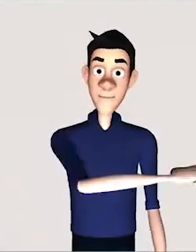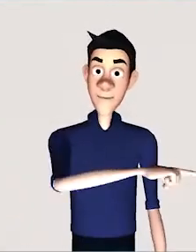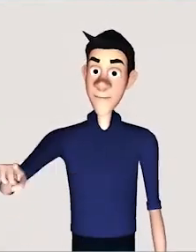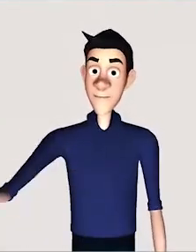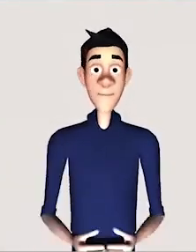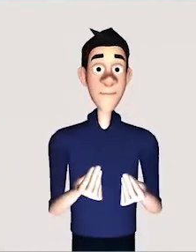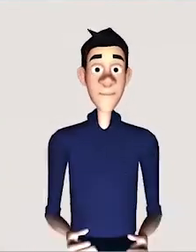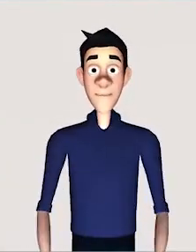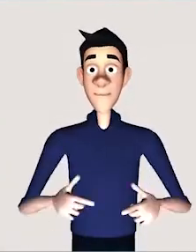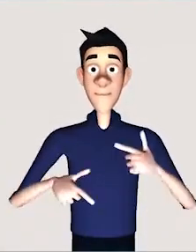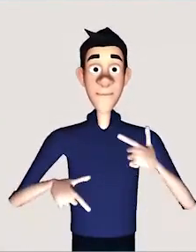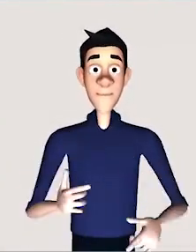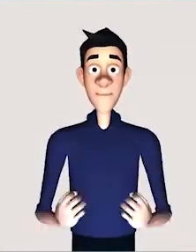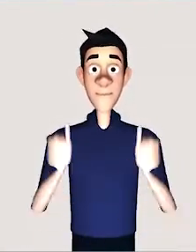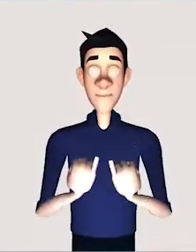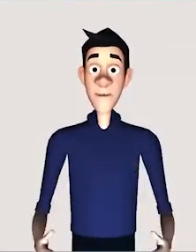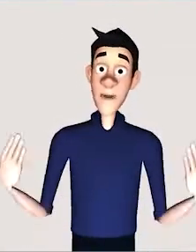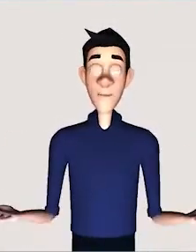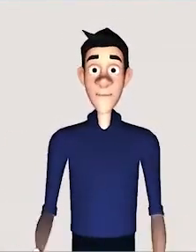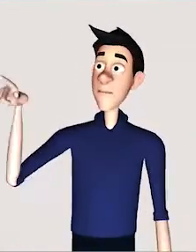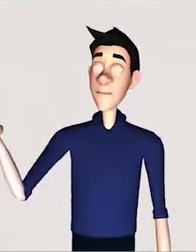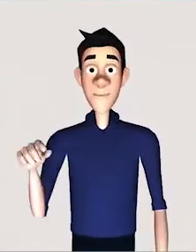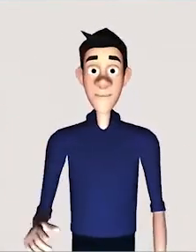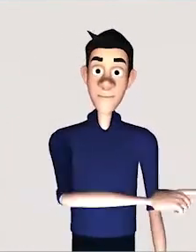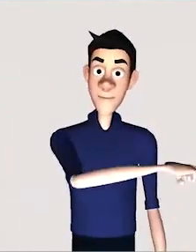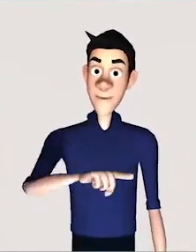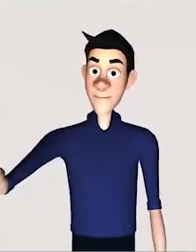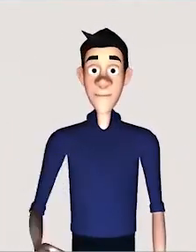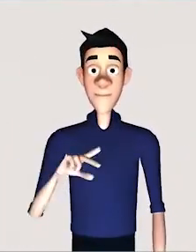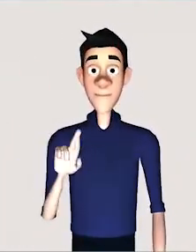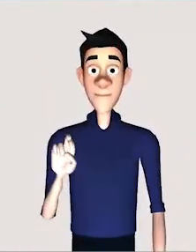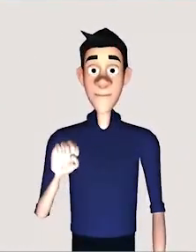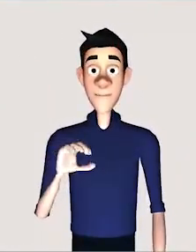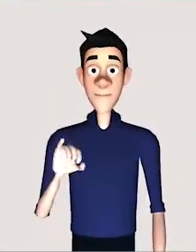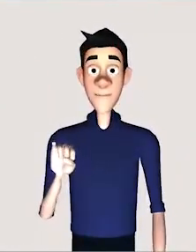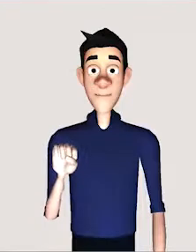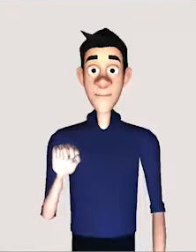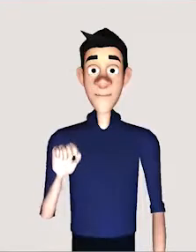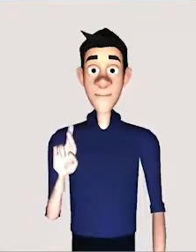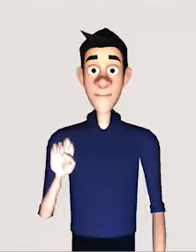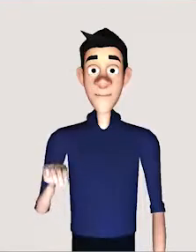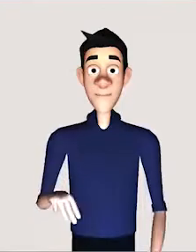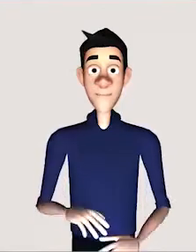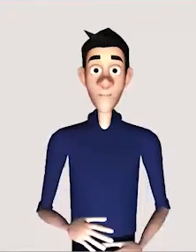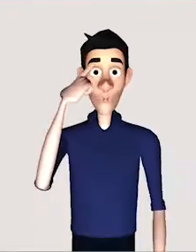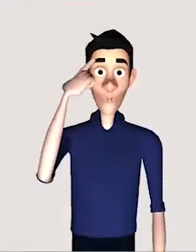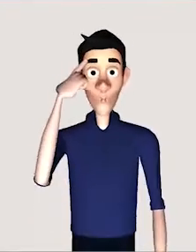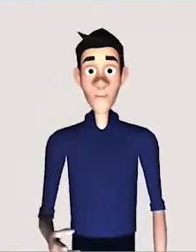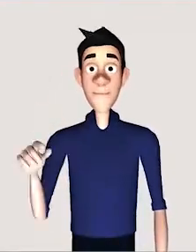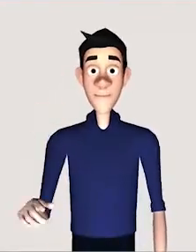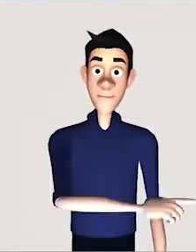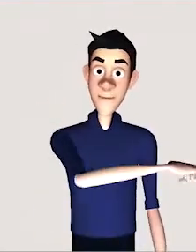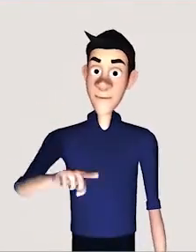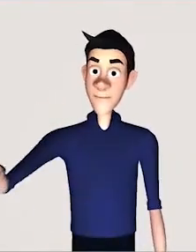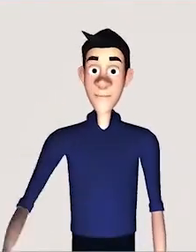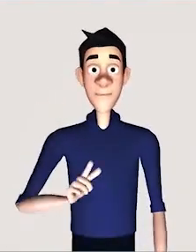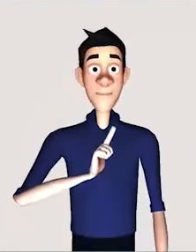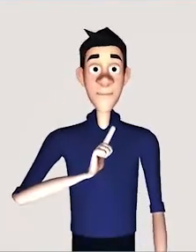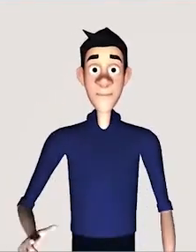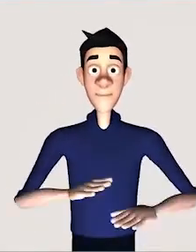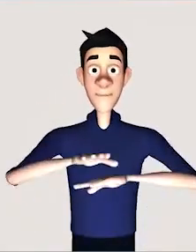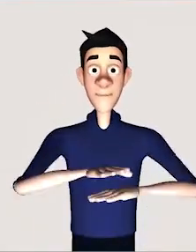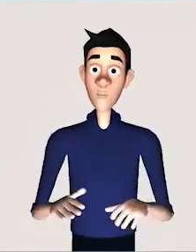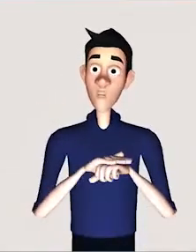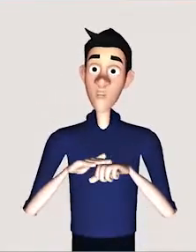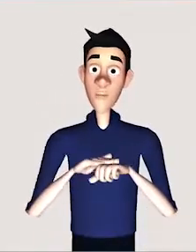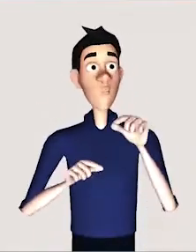oferecem, do funcionamento da instituição. Então, aquilo que vocês precisarem, a dúvida que vocês tiverem sobre o assunto, podem entrar em contato com o IBRAM,